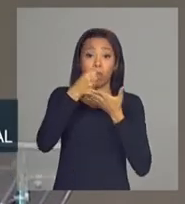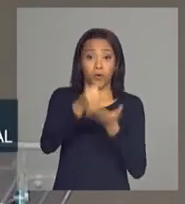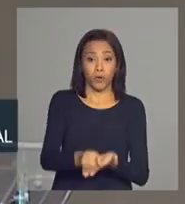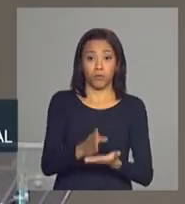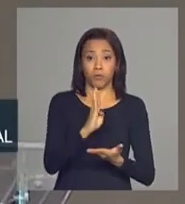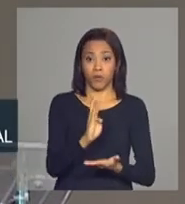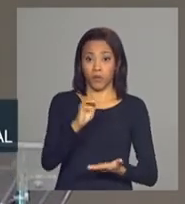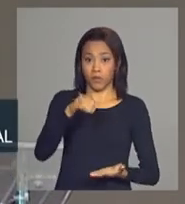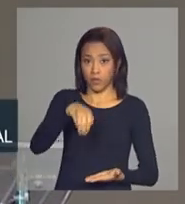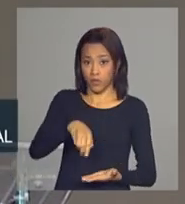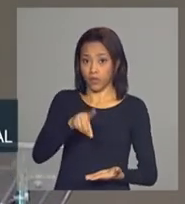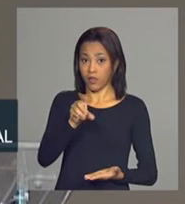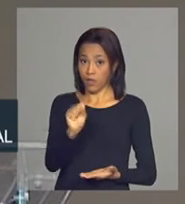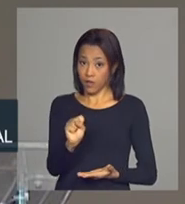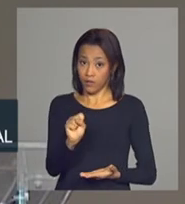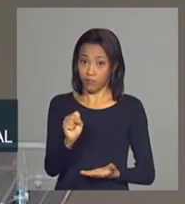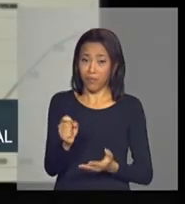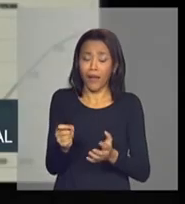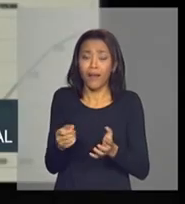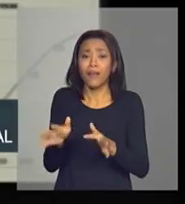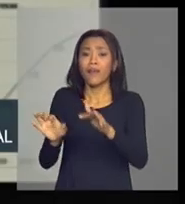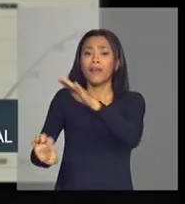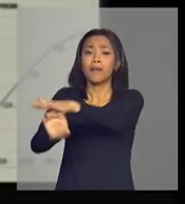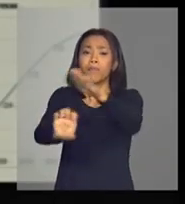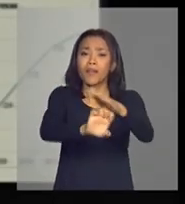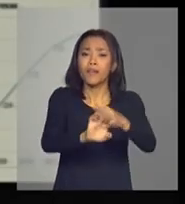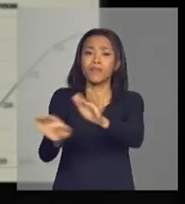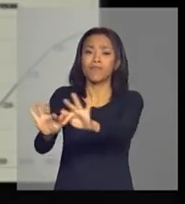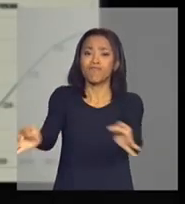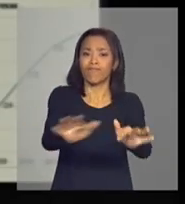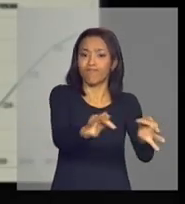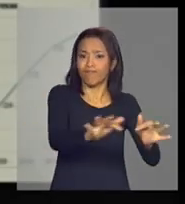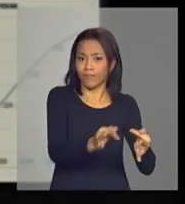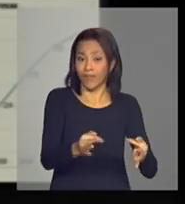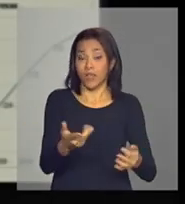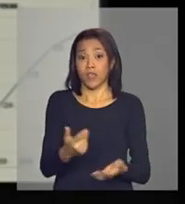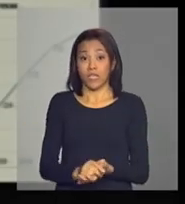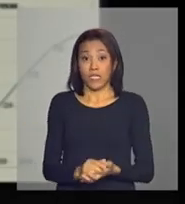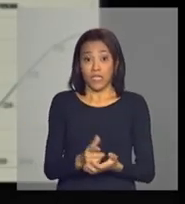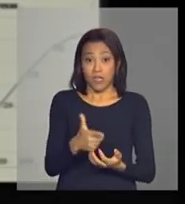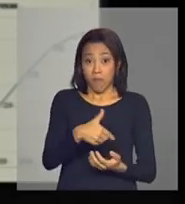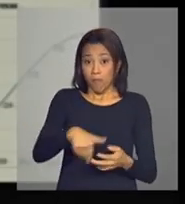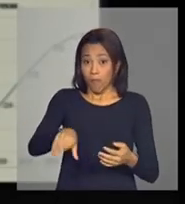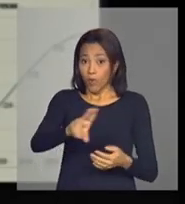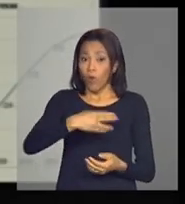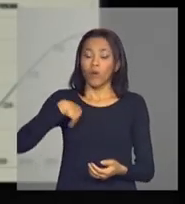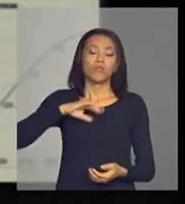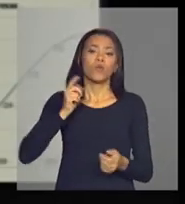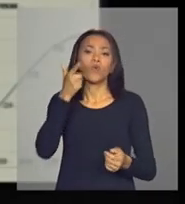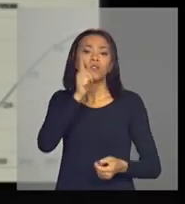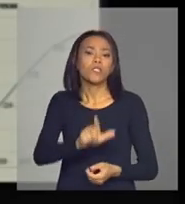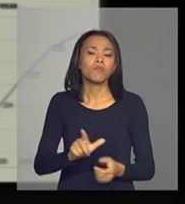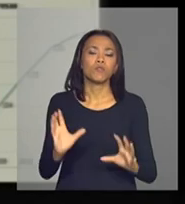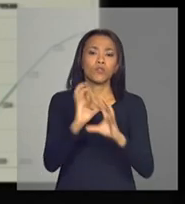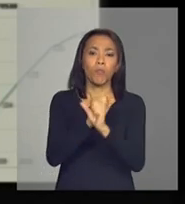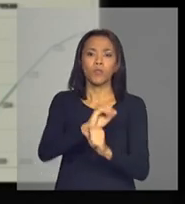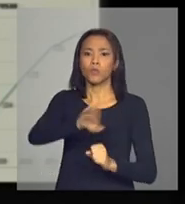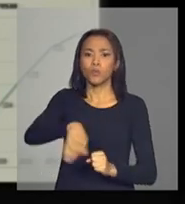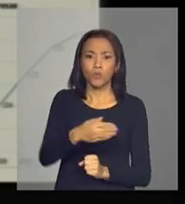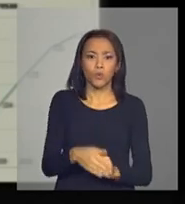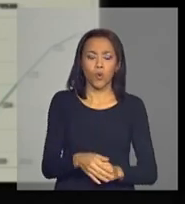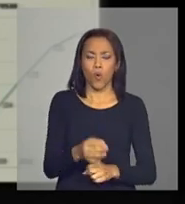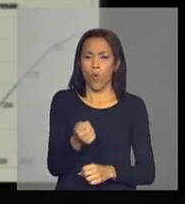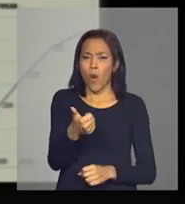nós conseguimos no ano passado desembolsar 50 bi para pequenas empresas totalizando quase um